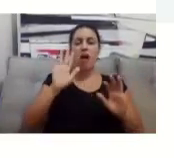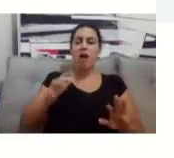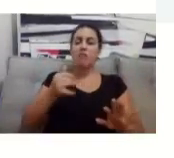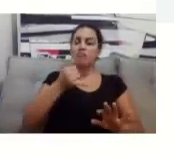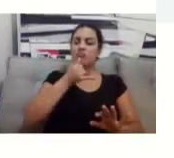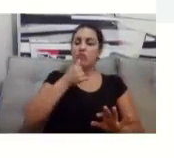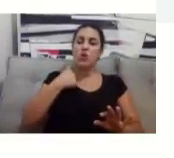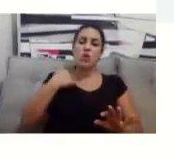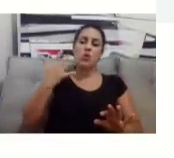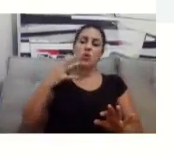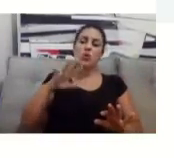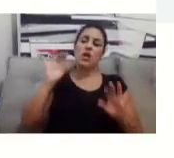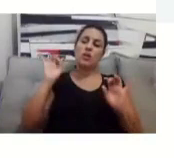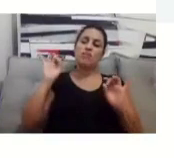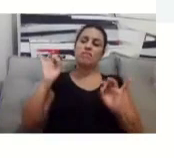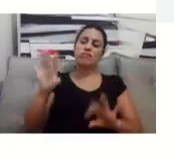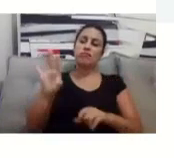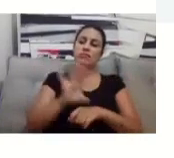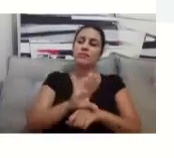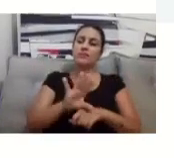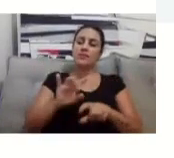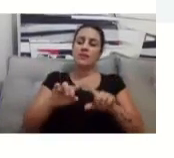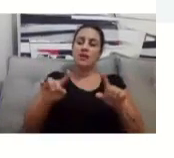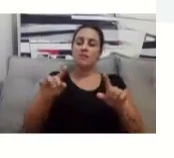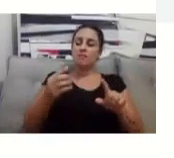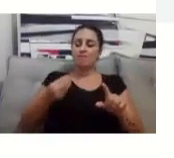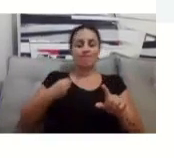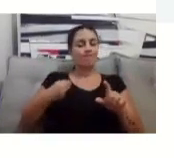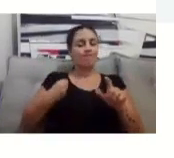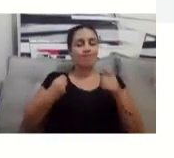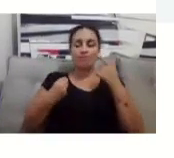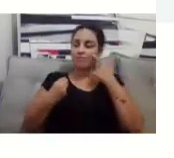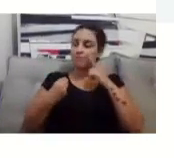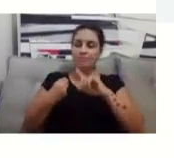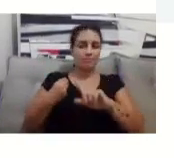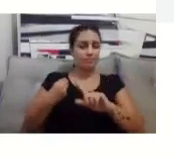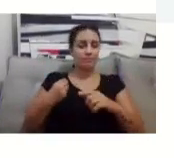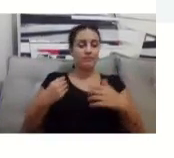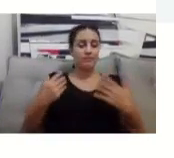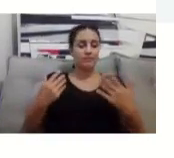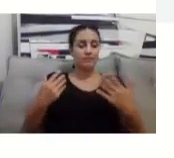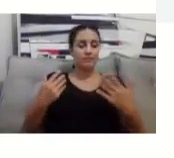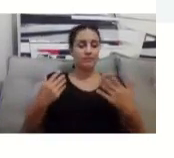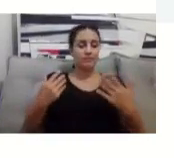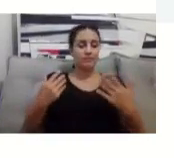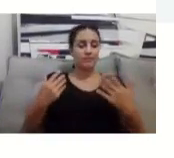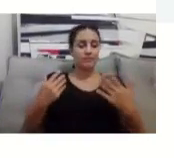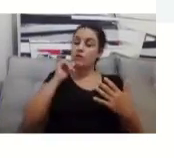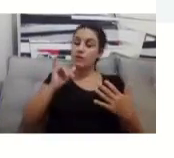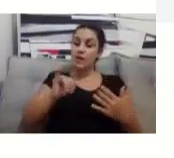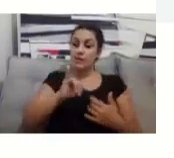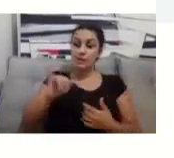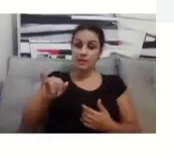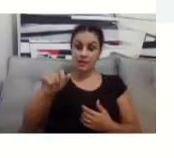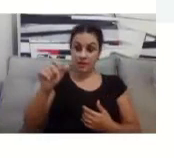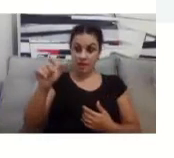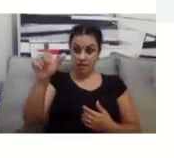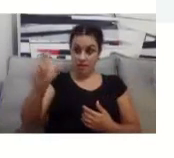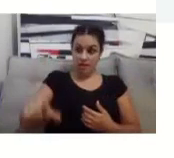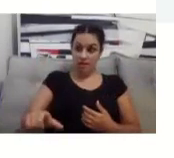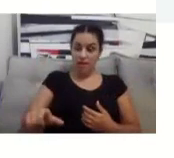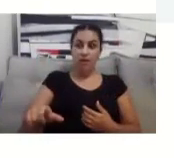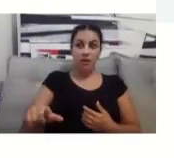pedir e a todos os alunos que entenderem que não conseguem fazer o curso, né? Que por questões logísticas não vai ser possível,